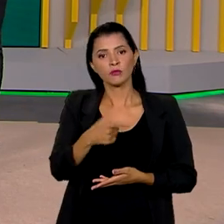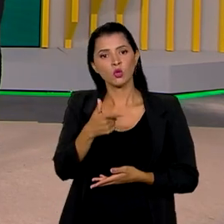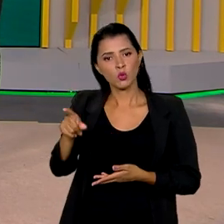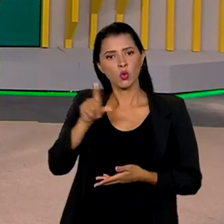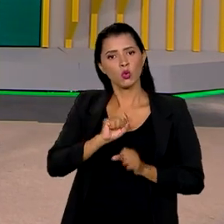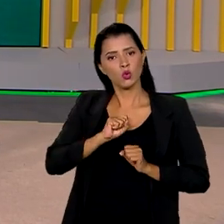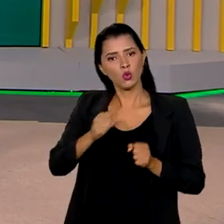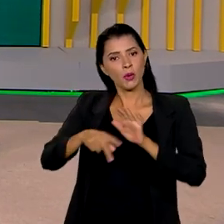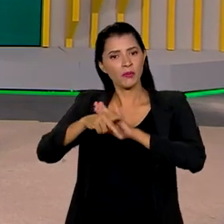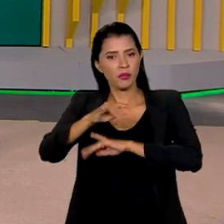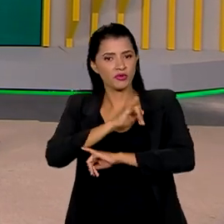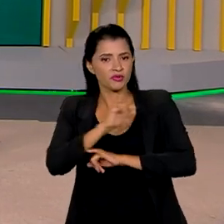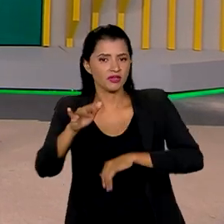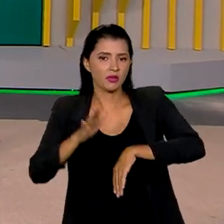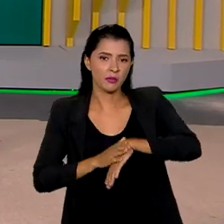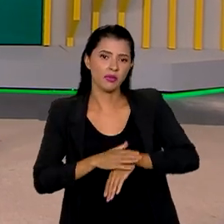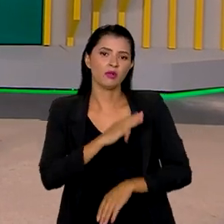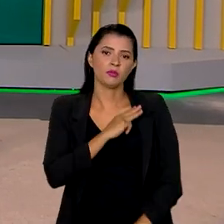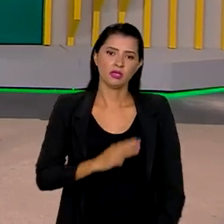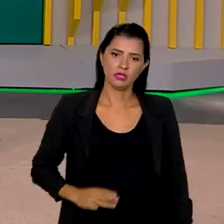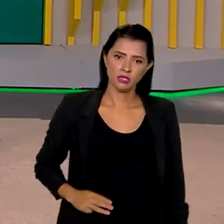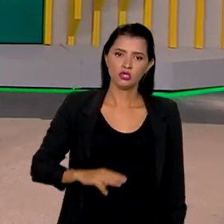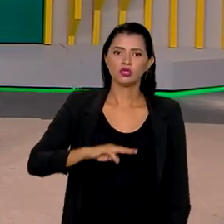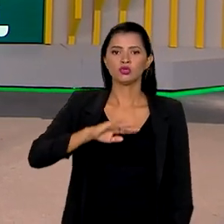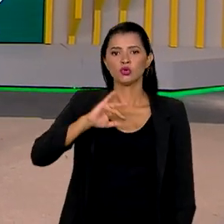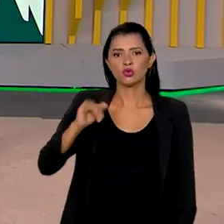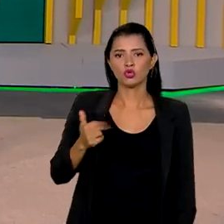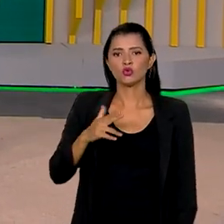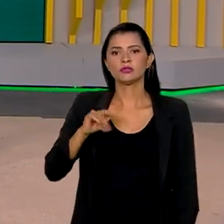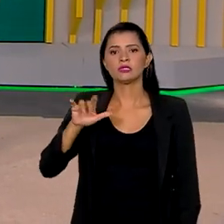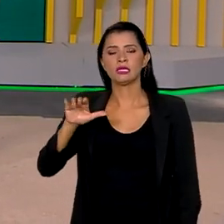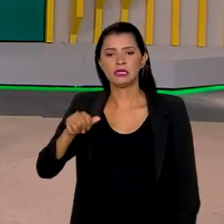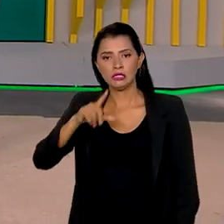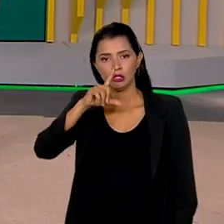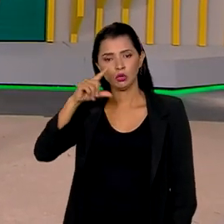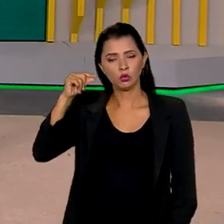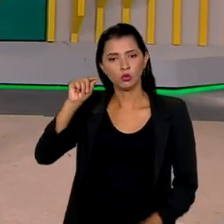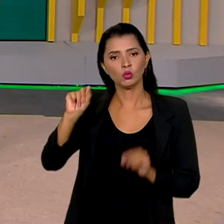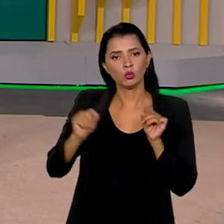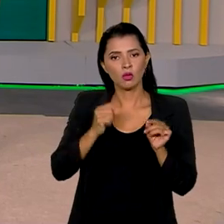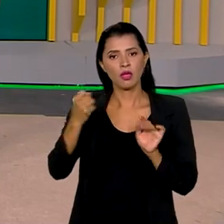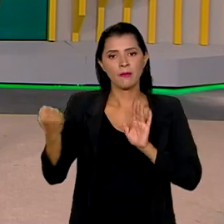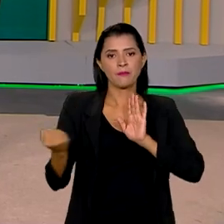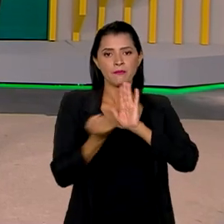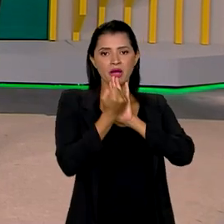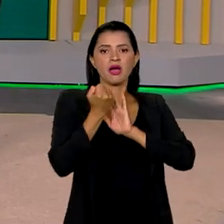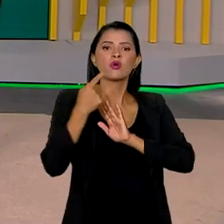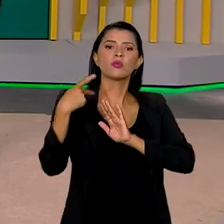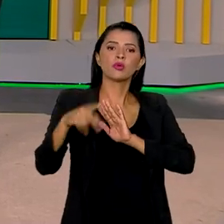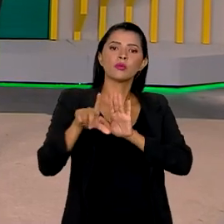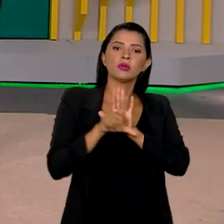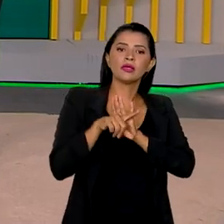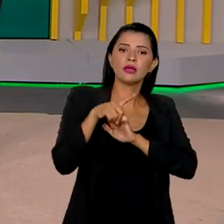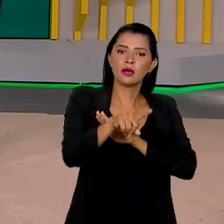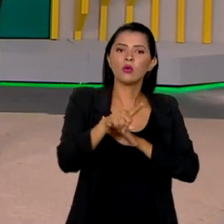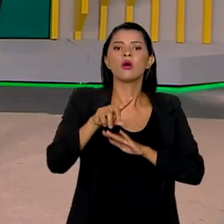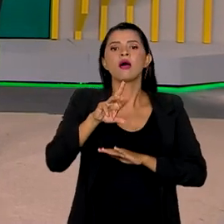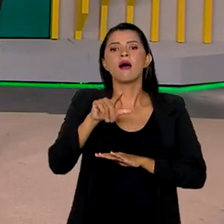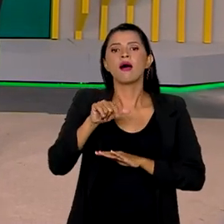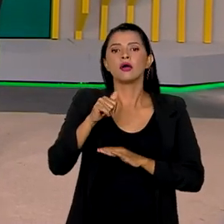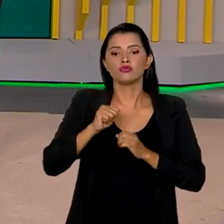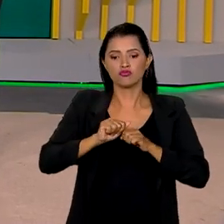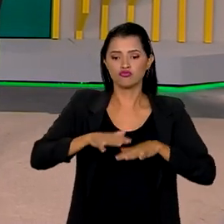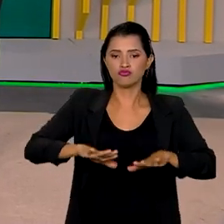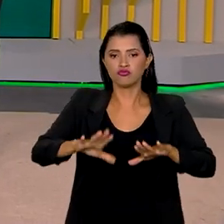iniciativa anunciada pelo ministro Juscelino Filho é a elaboração do marco legal do sistema de radiodifusão. De acordo com o